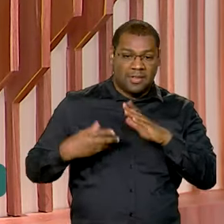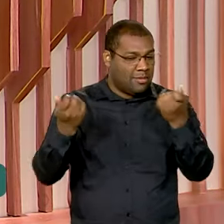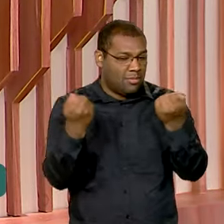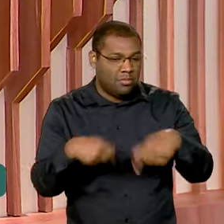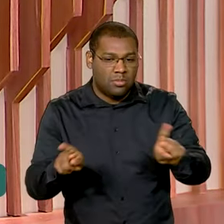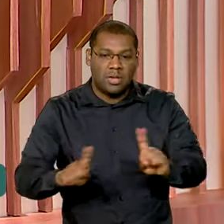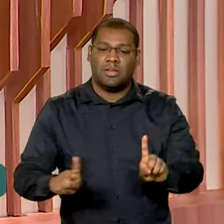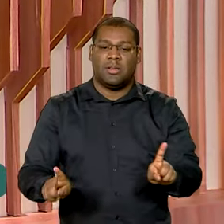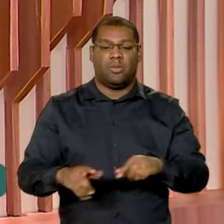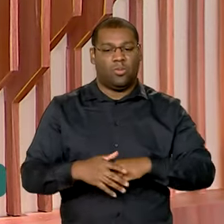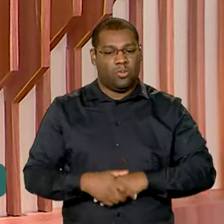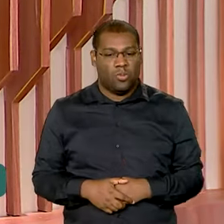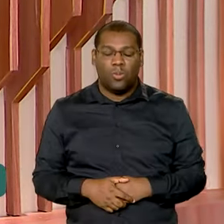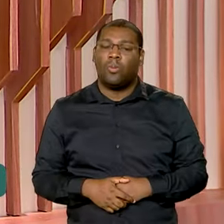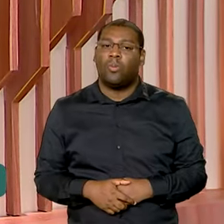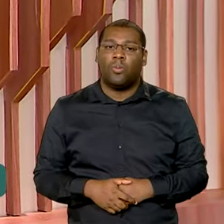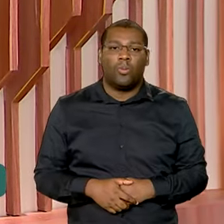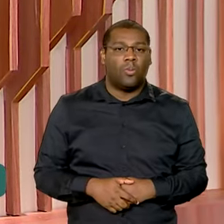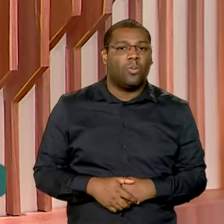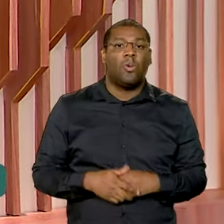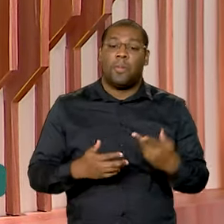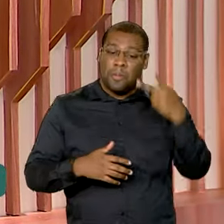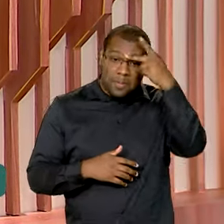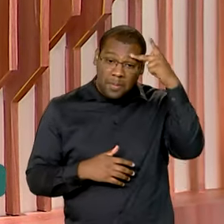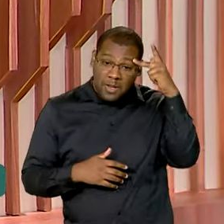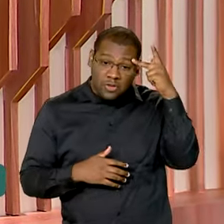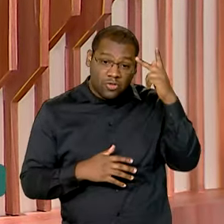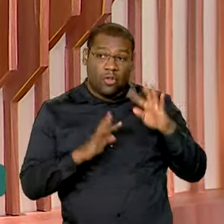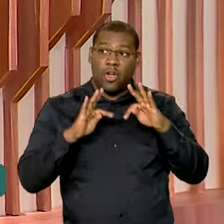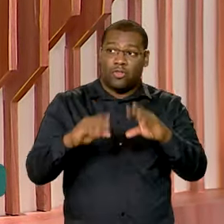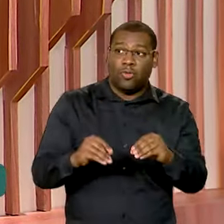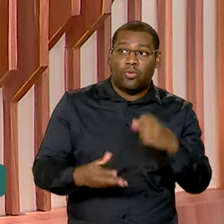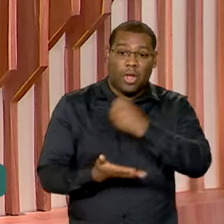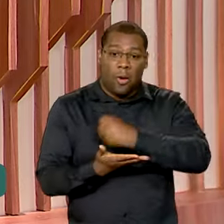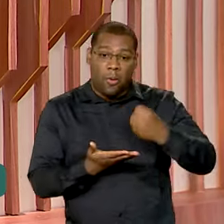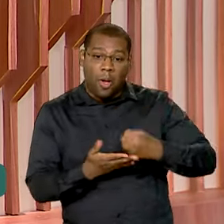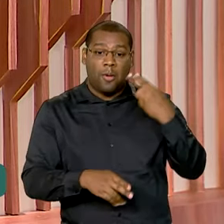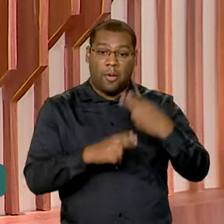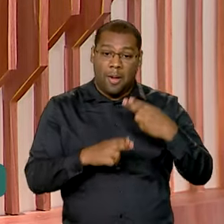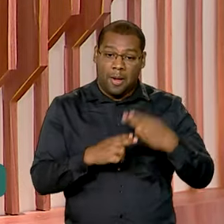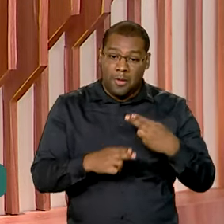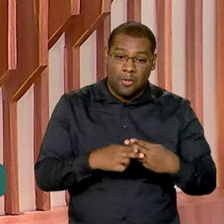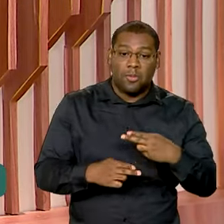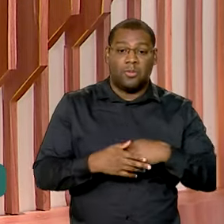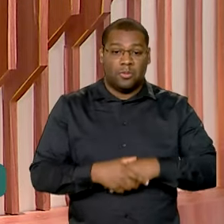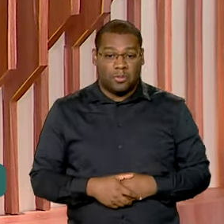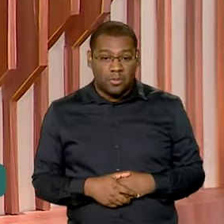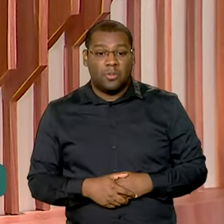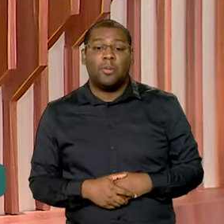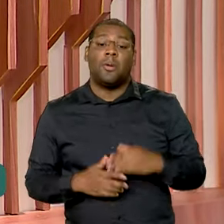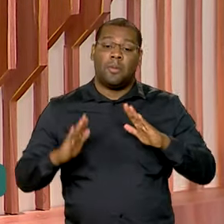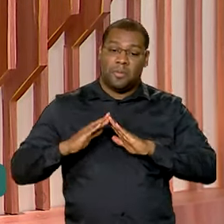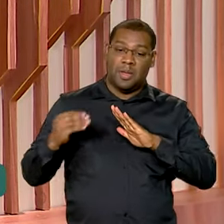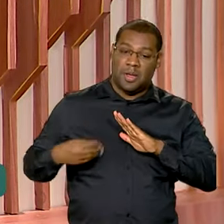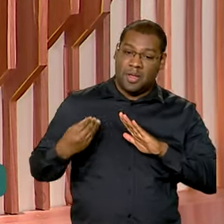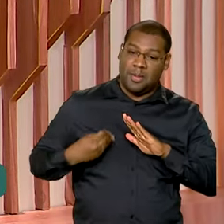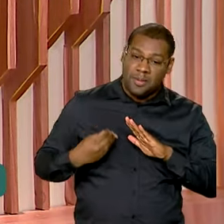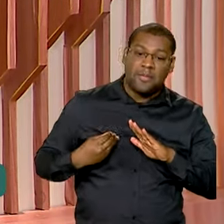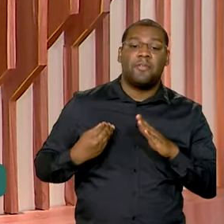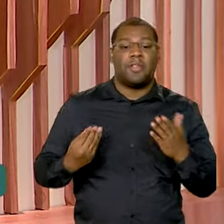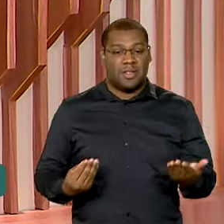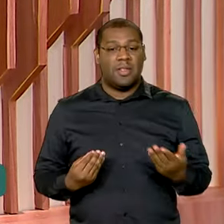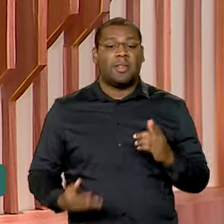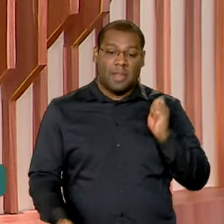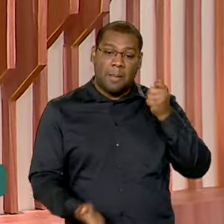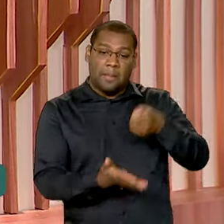medida vale para todos os contratos firmados com a Caixa Econômica Federal, com destaque para as parcelas do Minha Casa Minha Vida e do